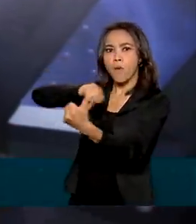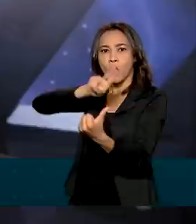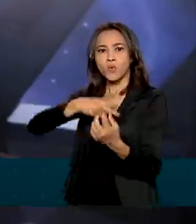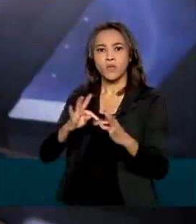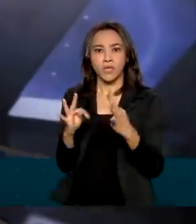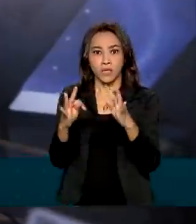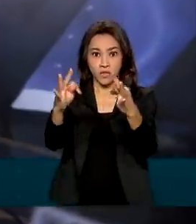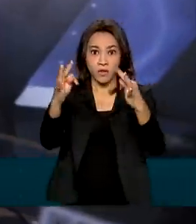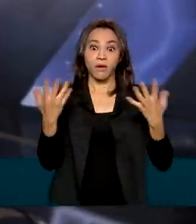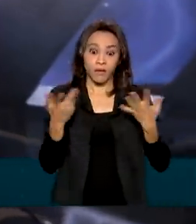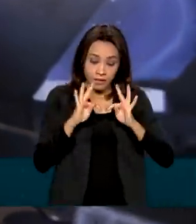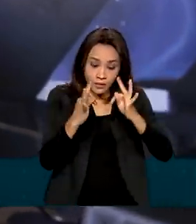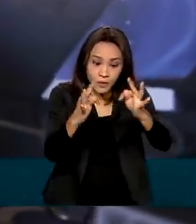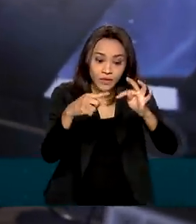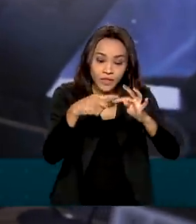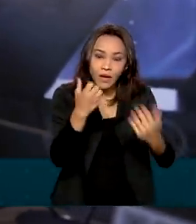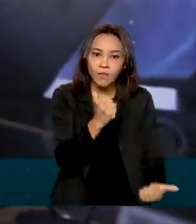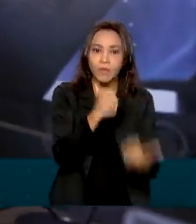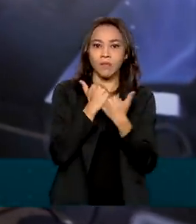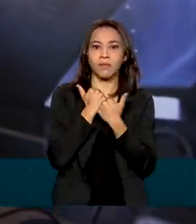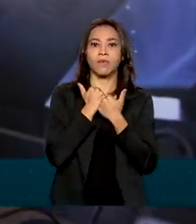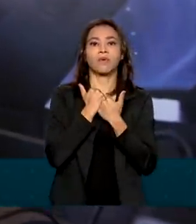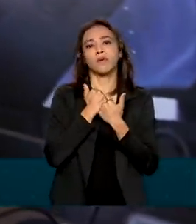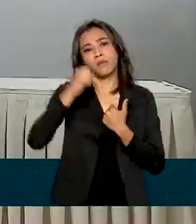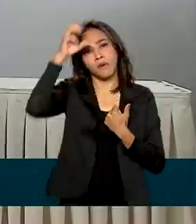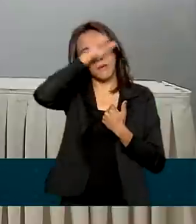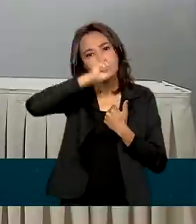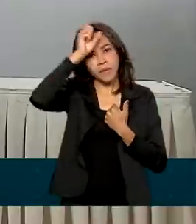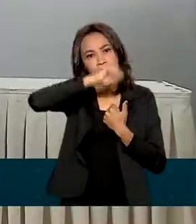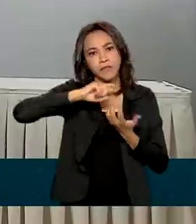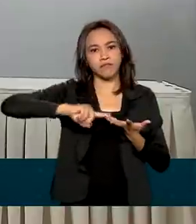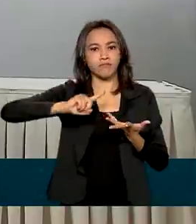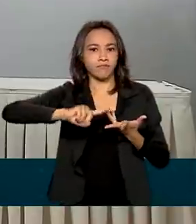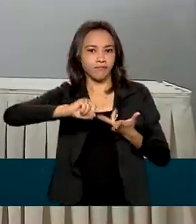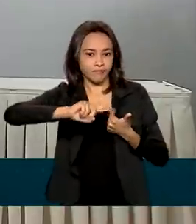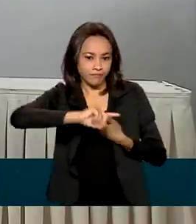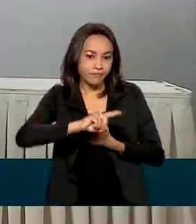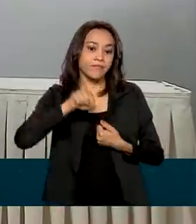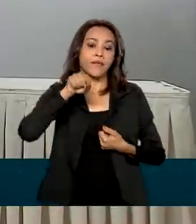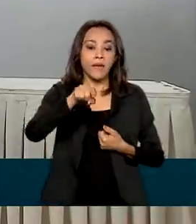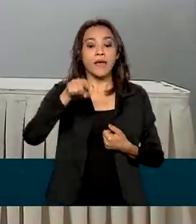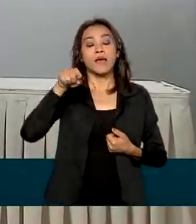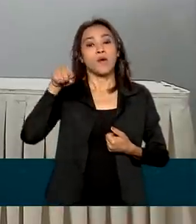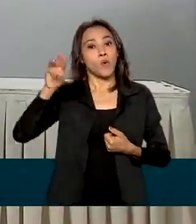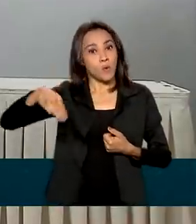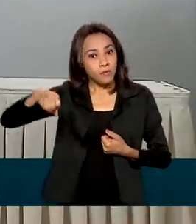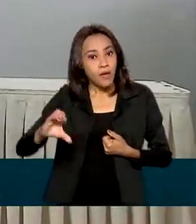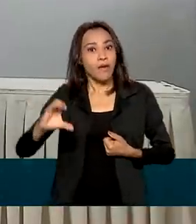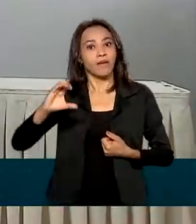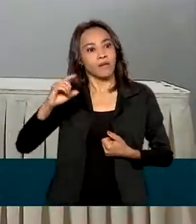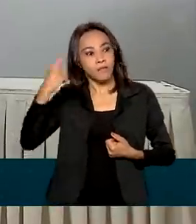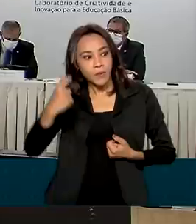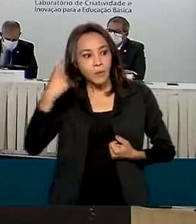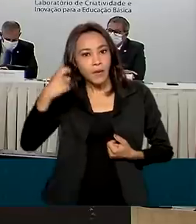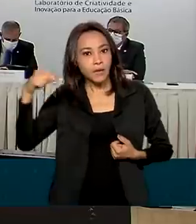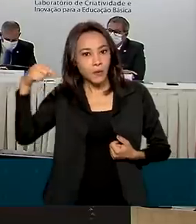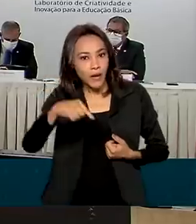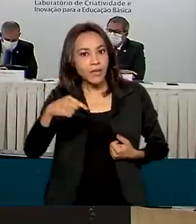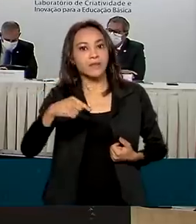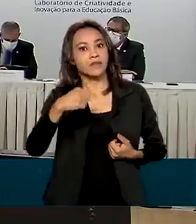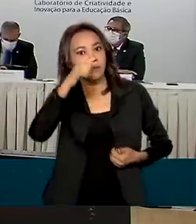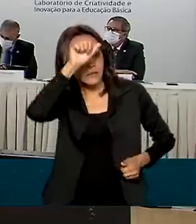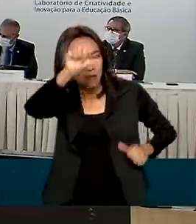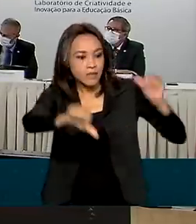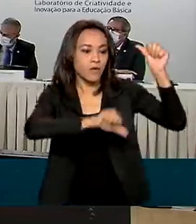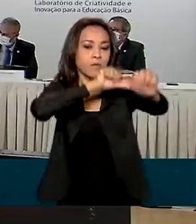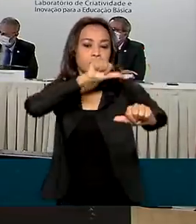tecnologia se tornou grande aliada no processo de aprendizagem. Pensando nessas mudanças, o Ministério da Educação lançou